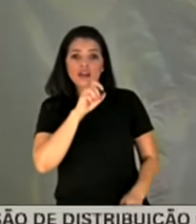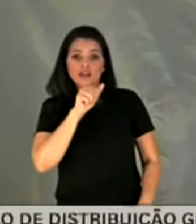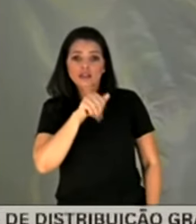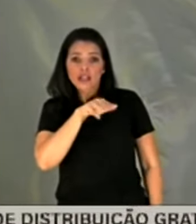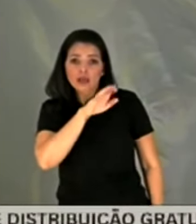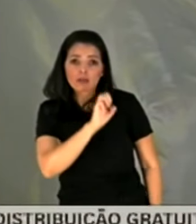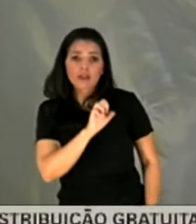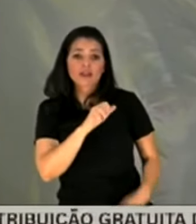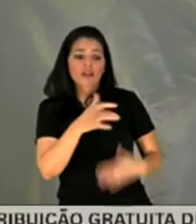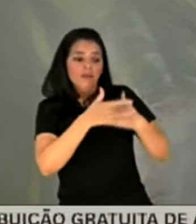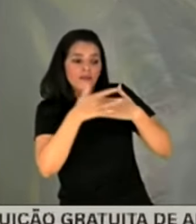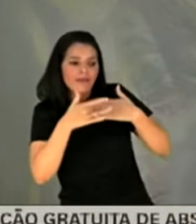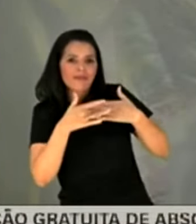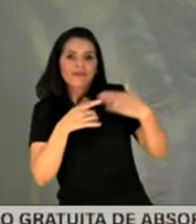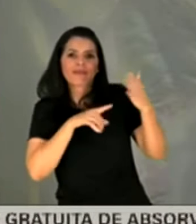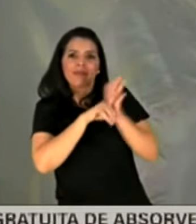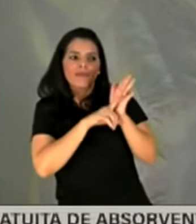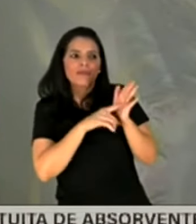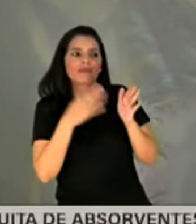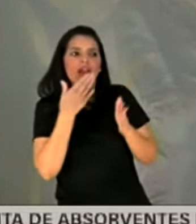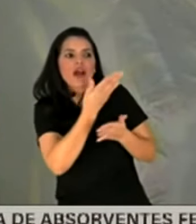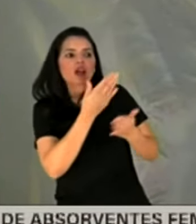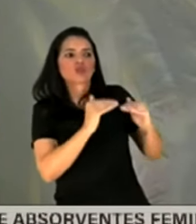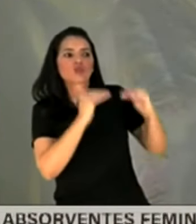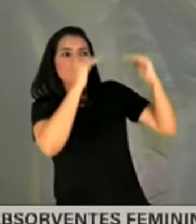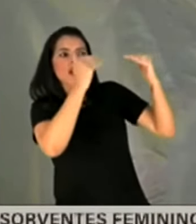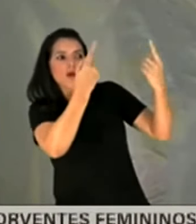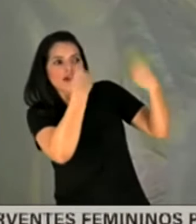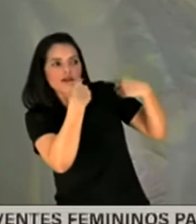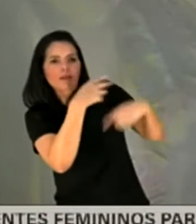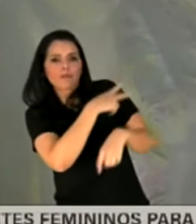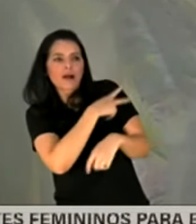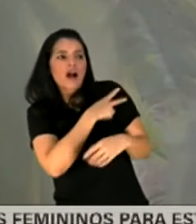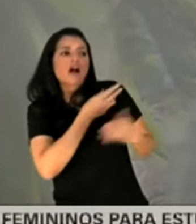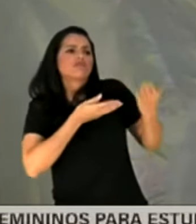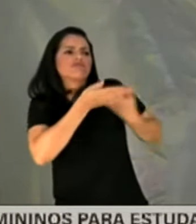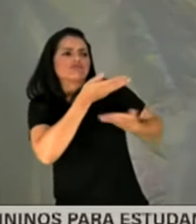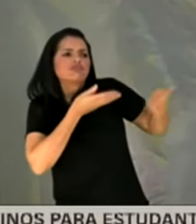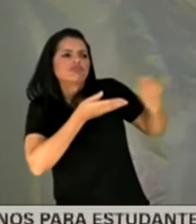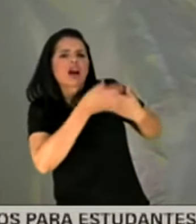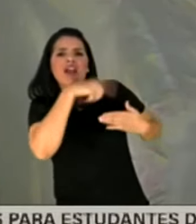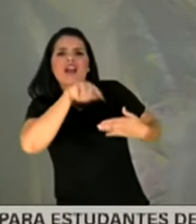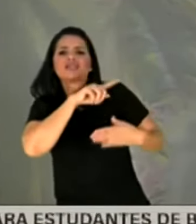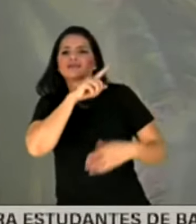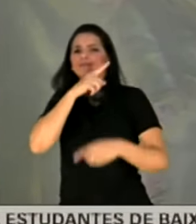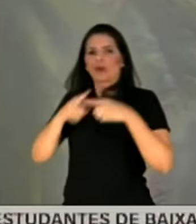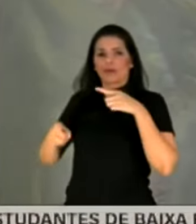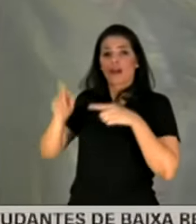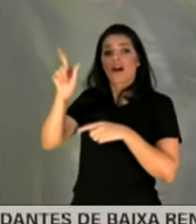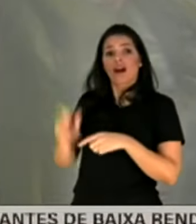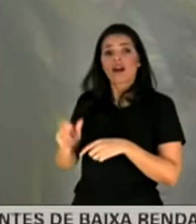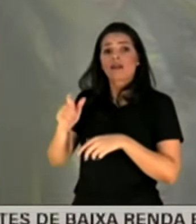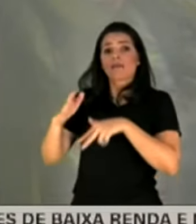e, às vezes, você tinha que negociar com quem era seu superior para poder fazer determinada coisa e aquilo não era autorizado e, às vezes, o paciente evoluía com gravidade ou óbito.